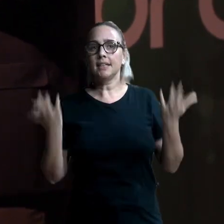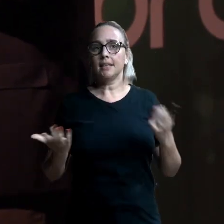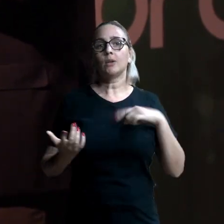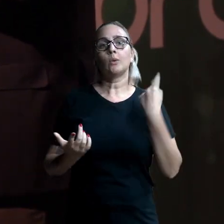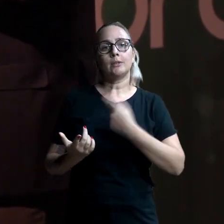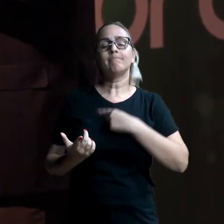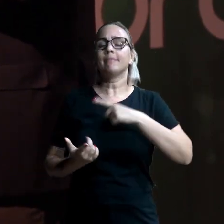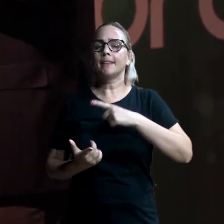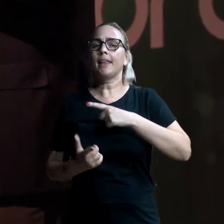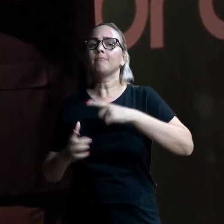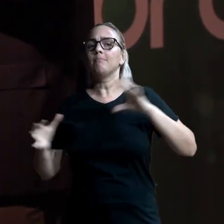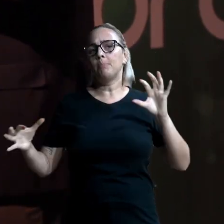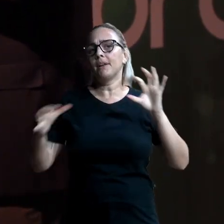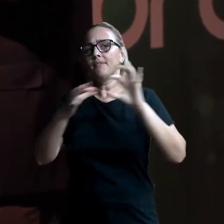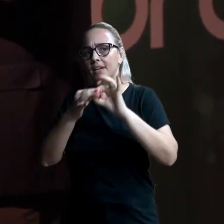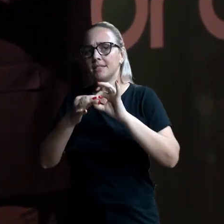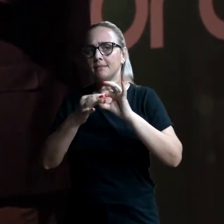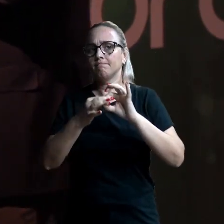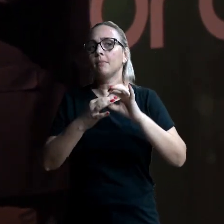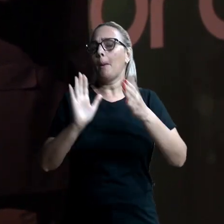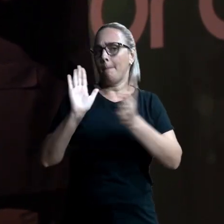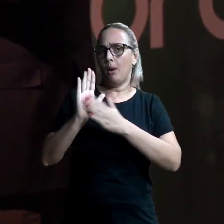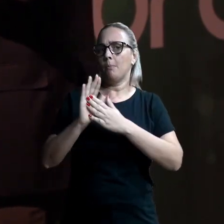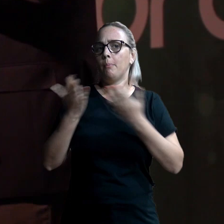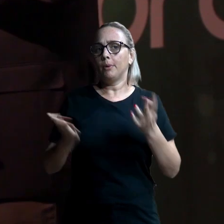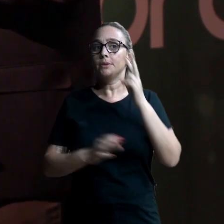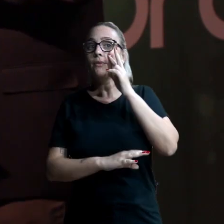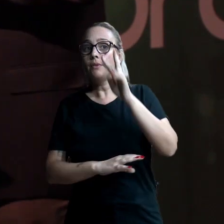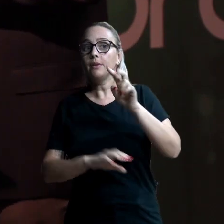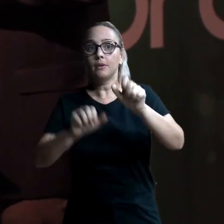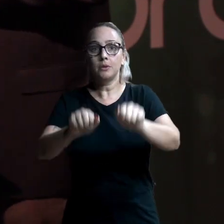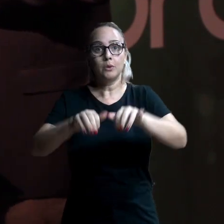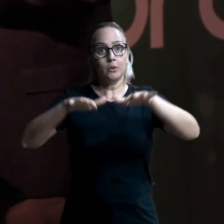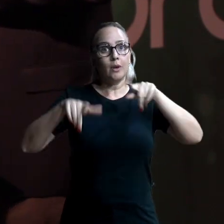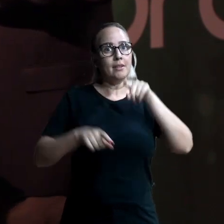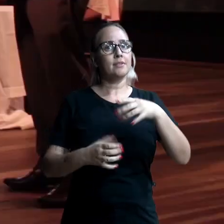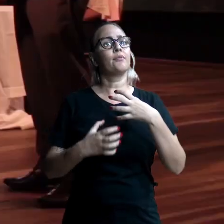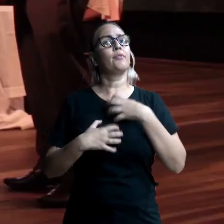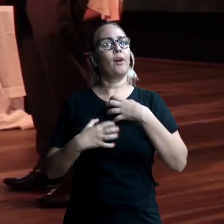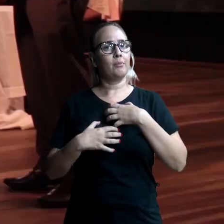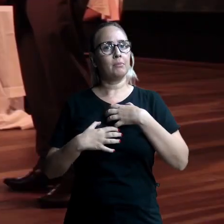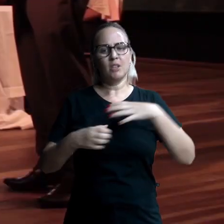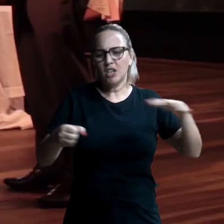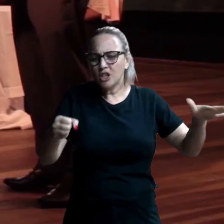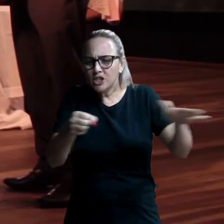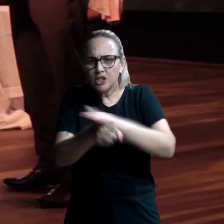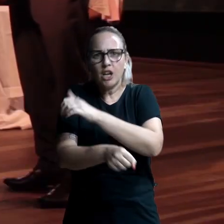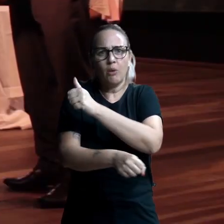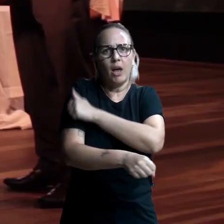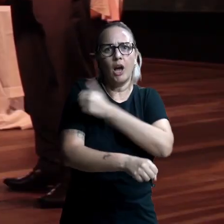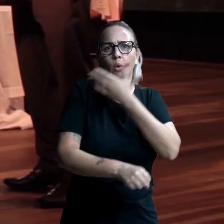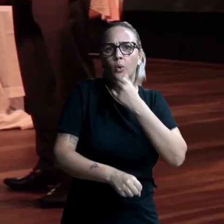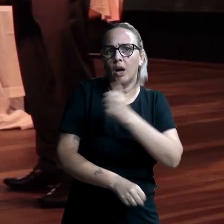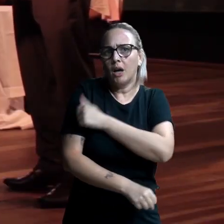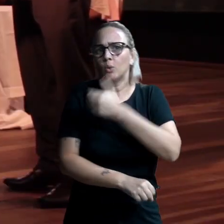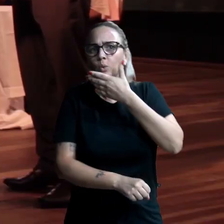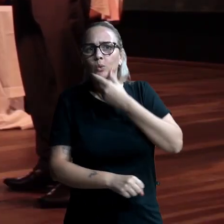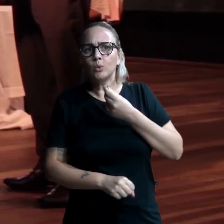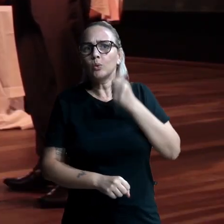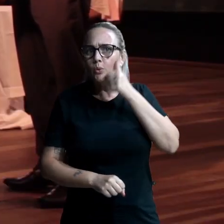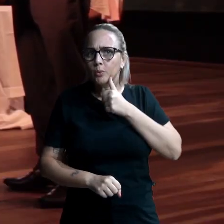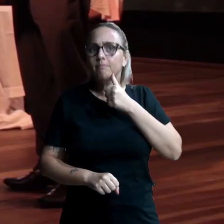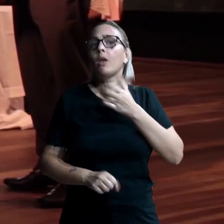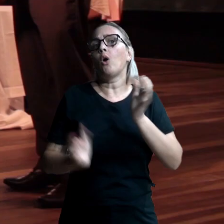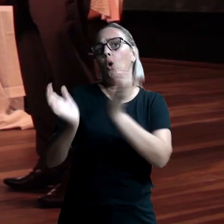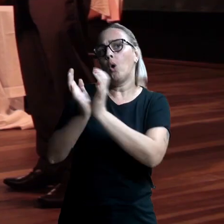correta a riqueza para que todos se beneficiem da prosperidade. Ver este auditório, desta